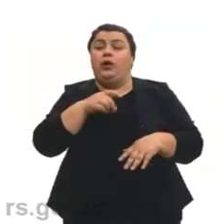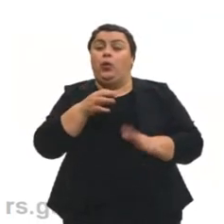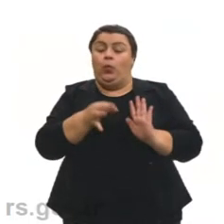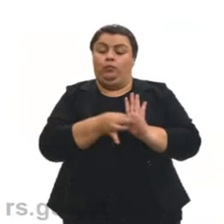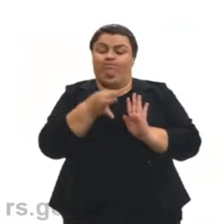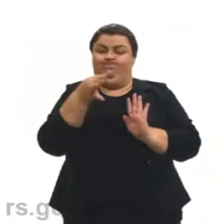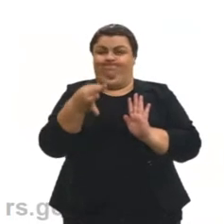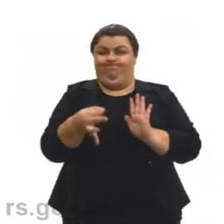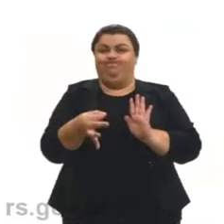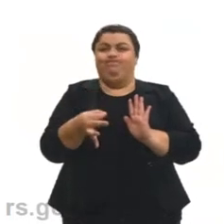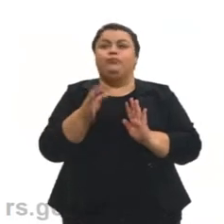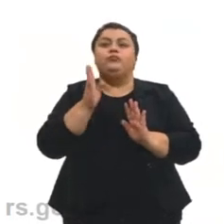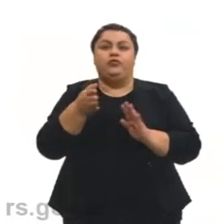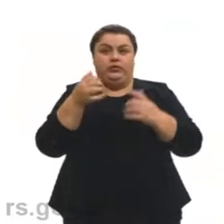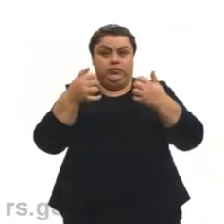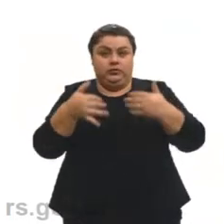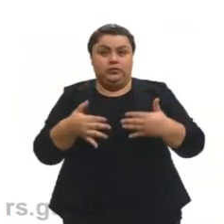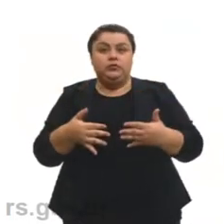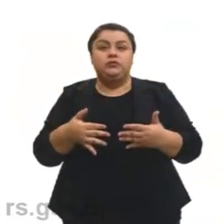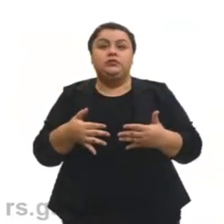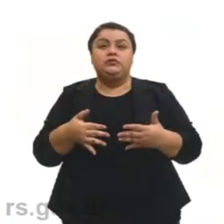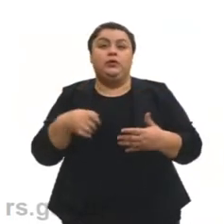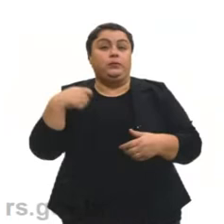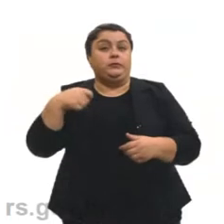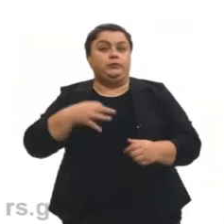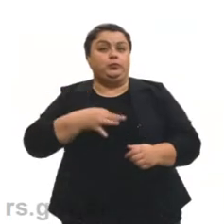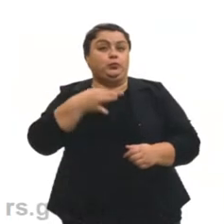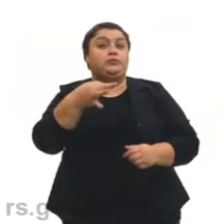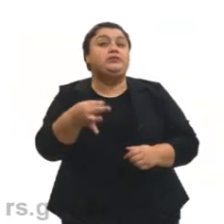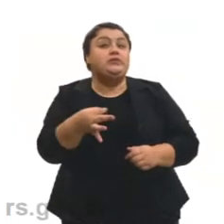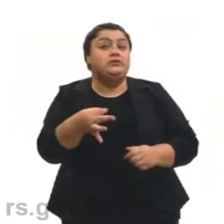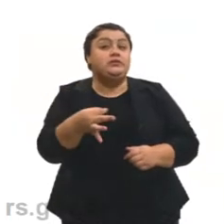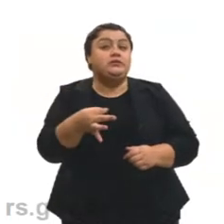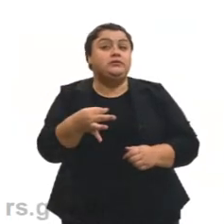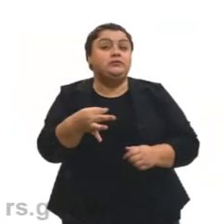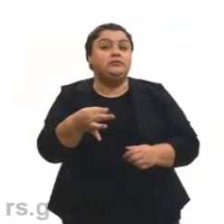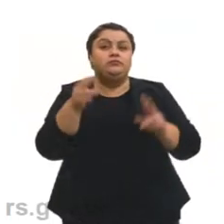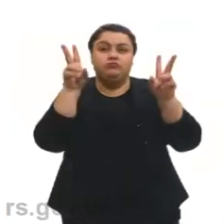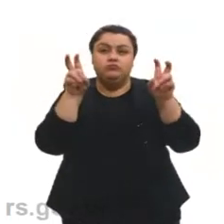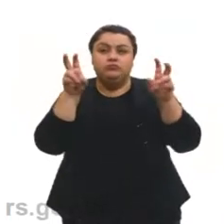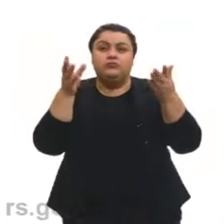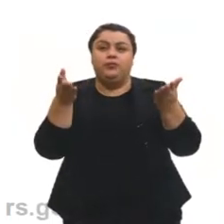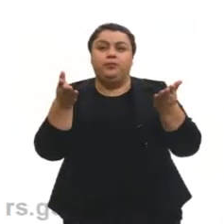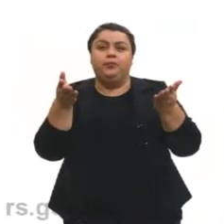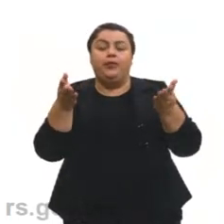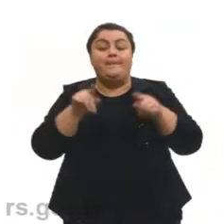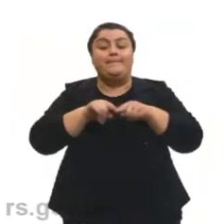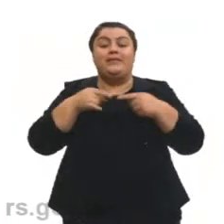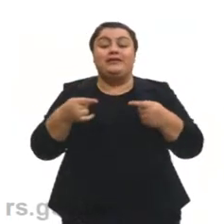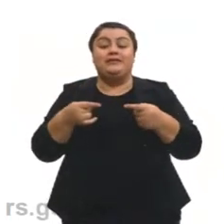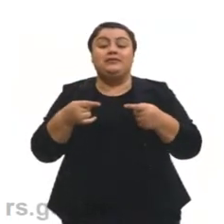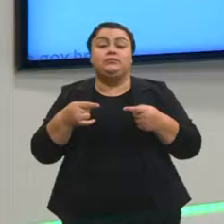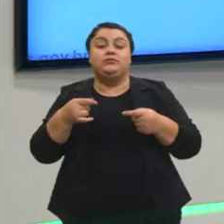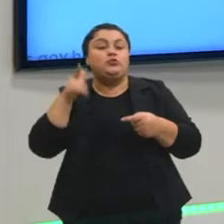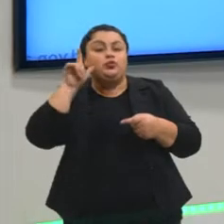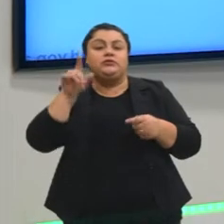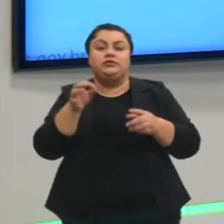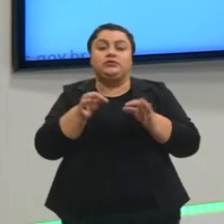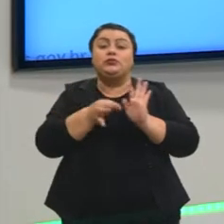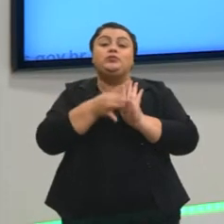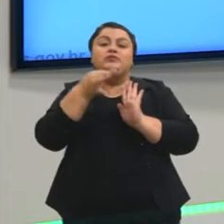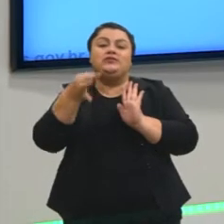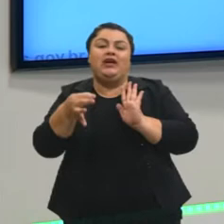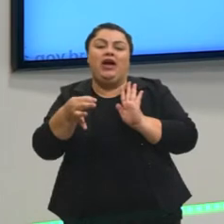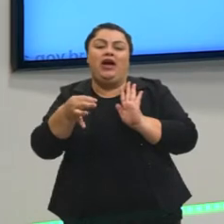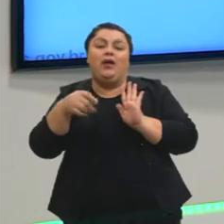opinião. Já falamos sobre isso, tá? Eu vou ter que opinar em relação a algo. Para opinar, o que que eu devo ter? Uma